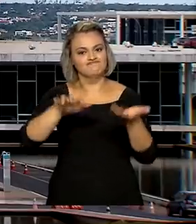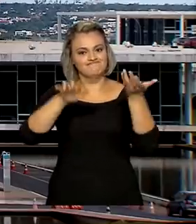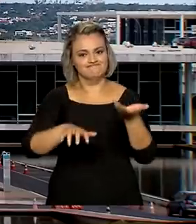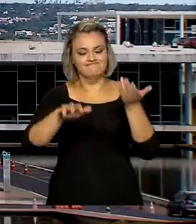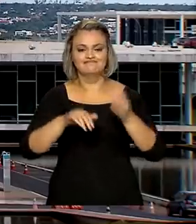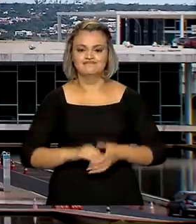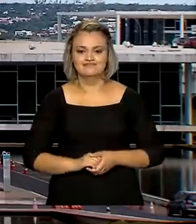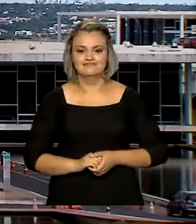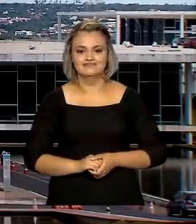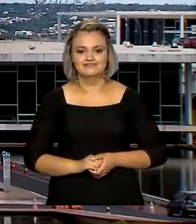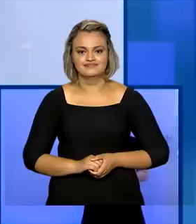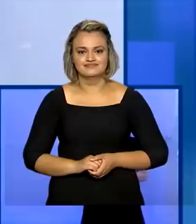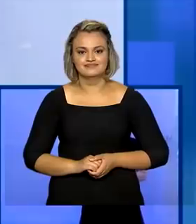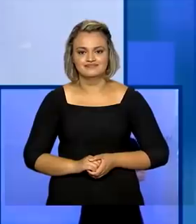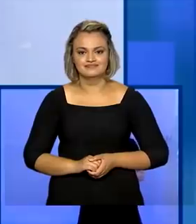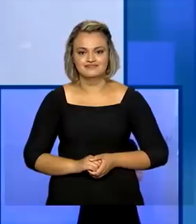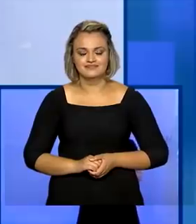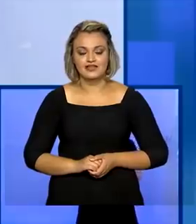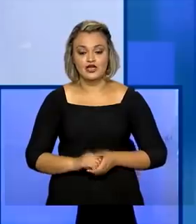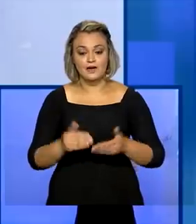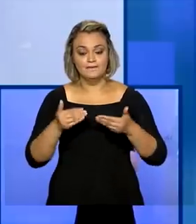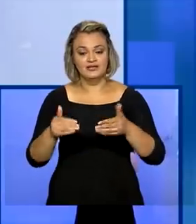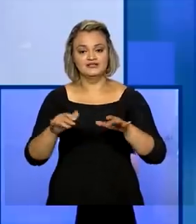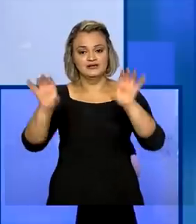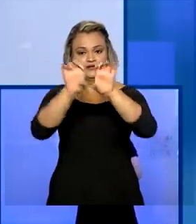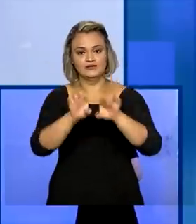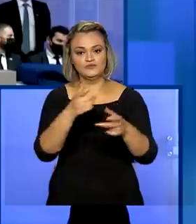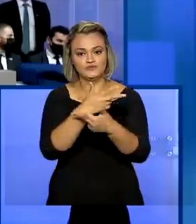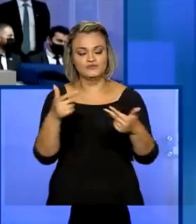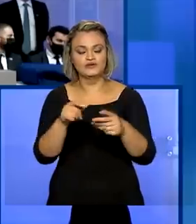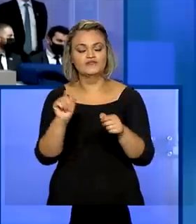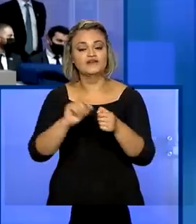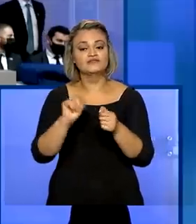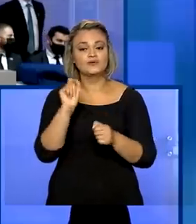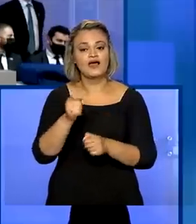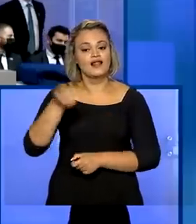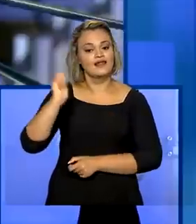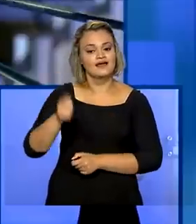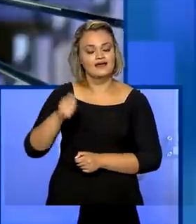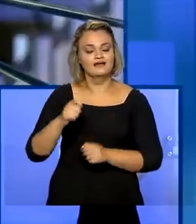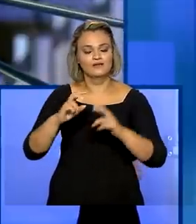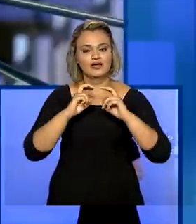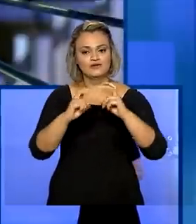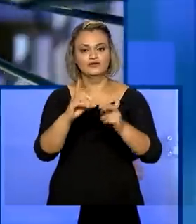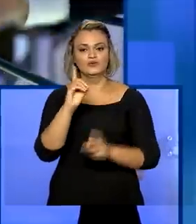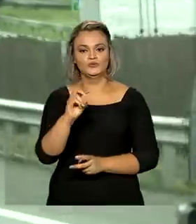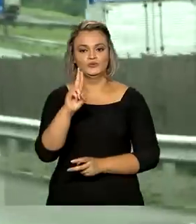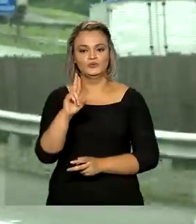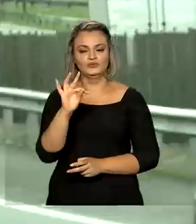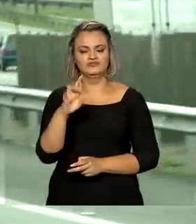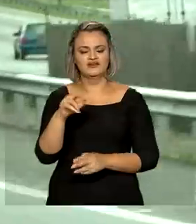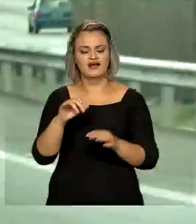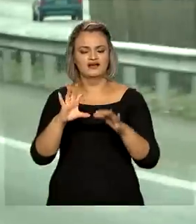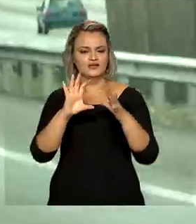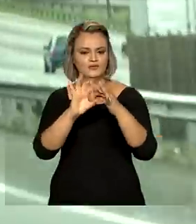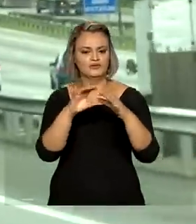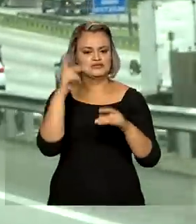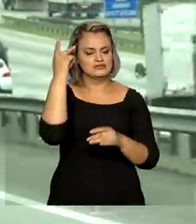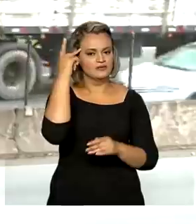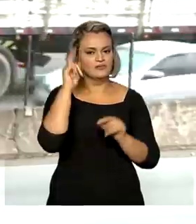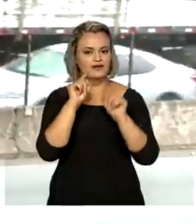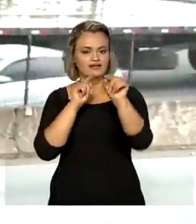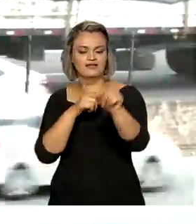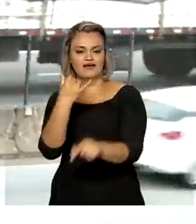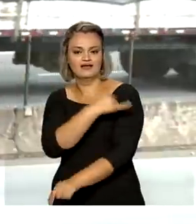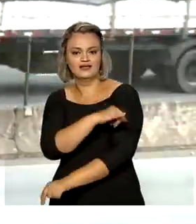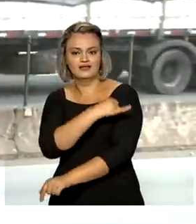Congresso Nacional. O Ministério da Infraestrutura realiza leilão da Rodovia Dutra, que liga as regiões metropolitanas de São Paulo